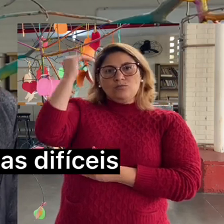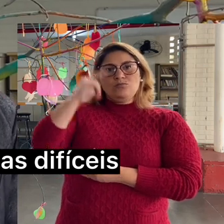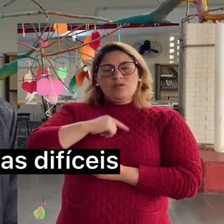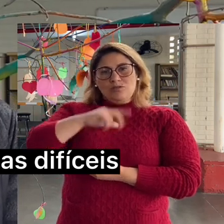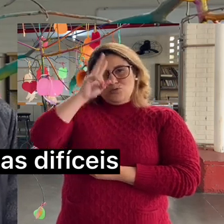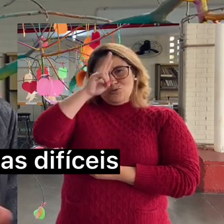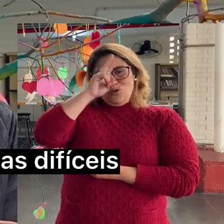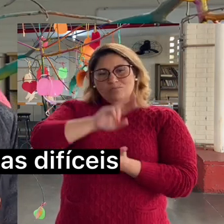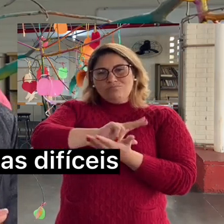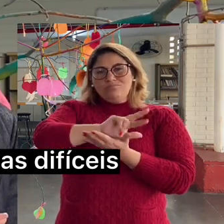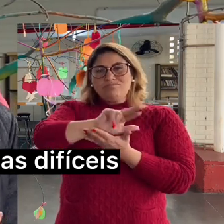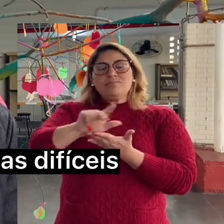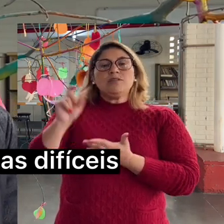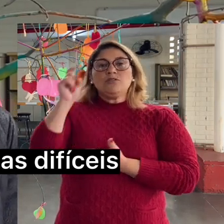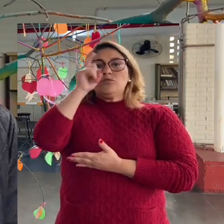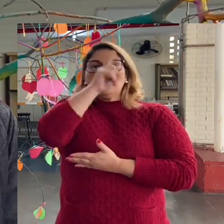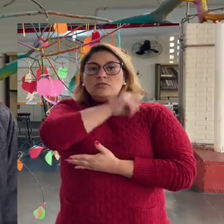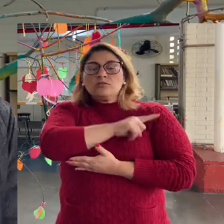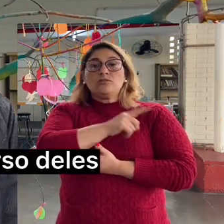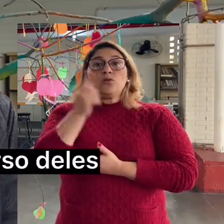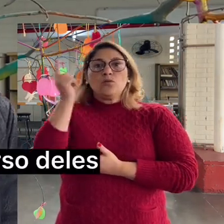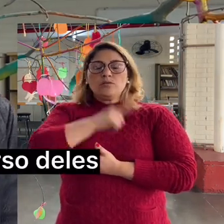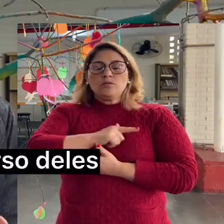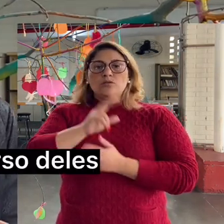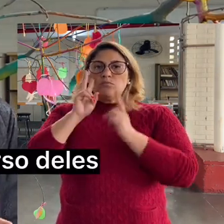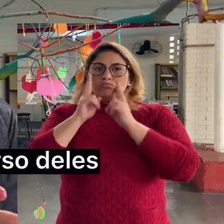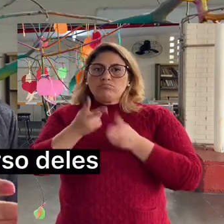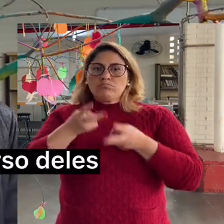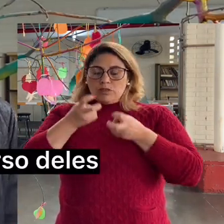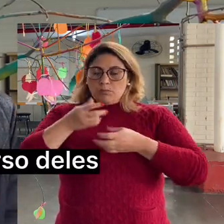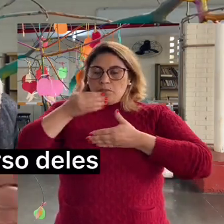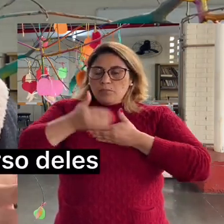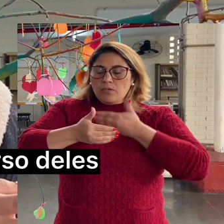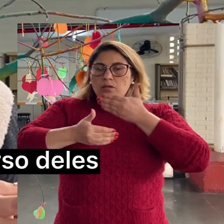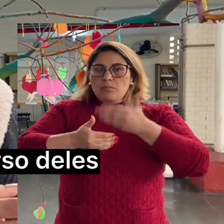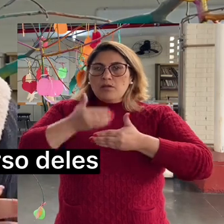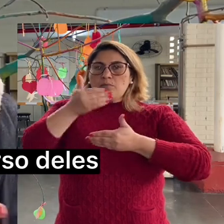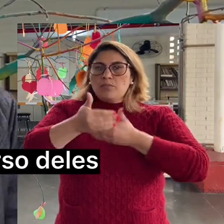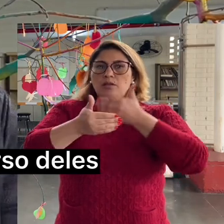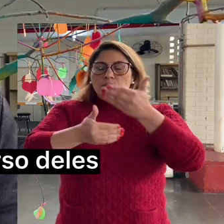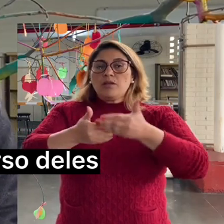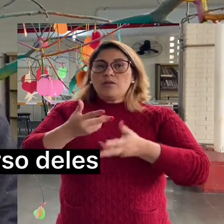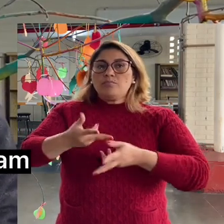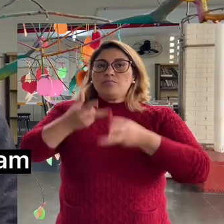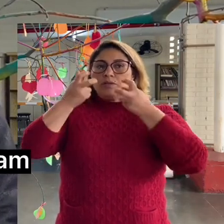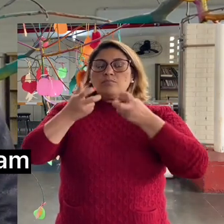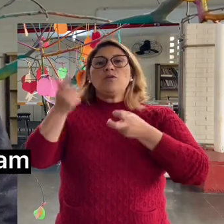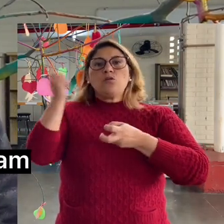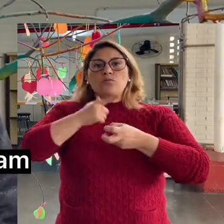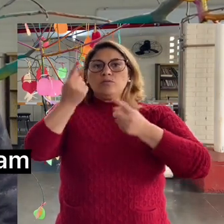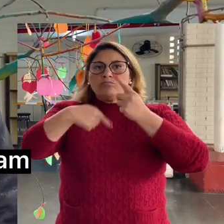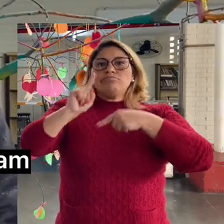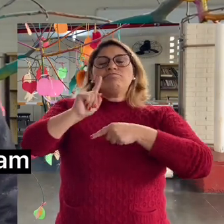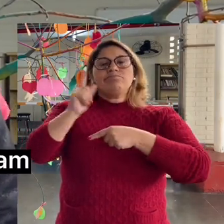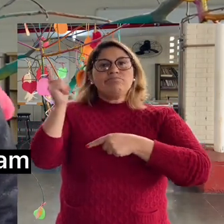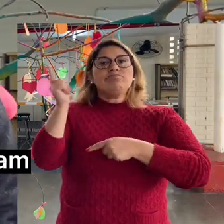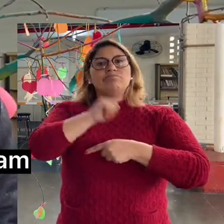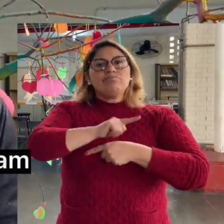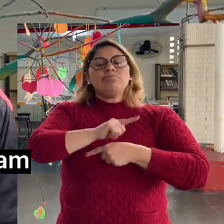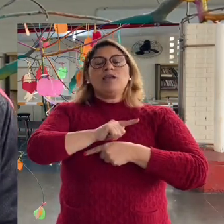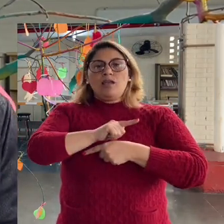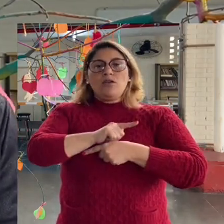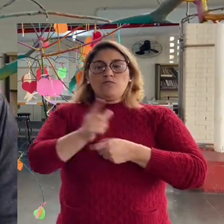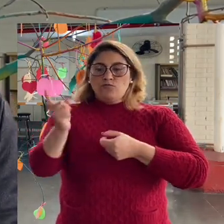adulto, ele passa por muitas histórias difíceis, né? E eles conseguiram olhar para esse percurso deles e verem que eles realmente